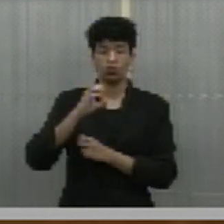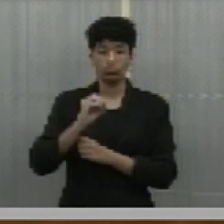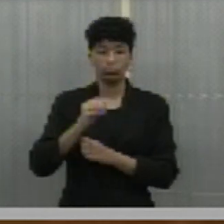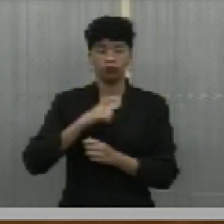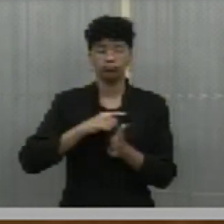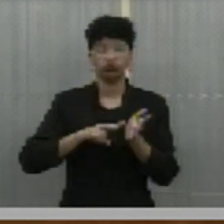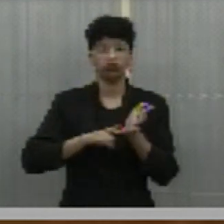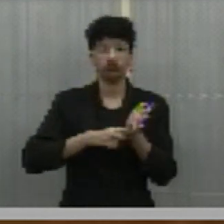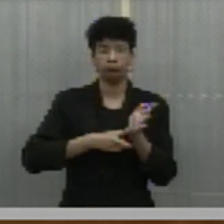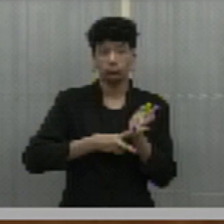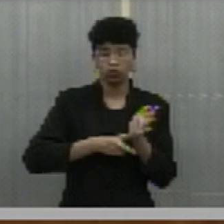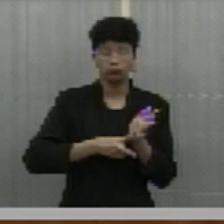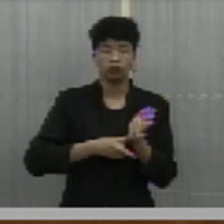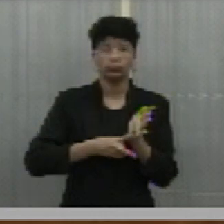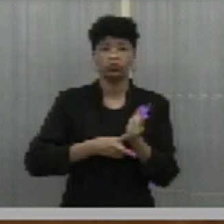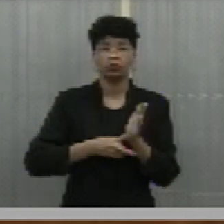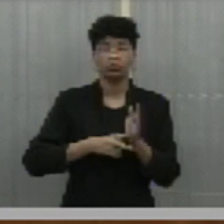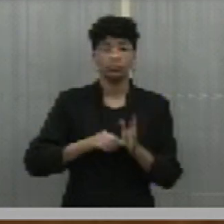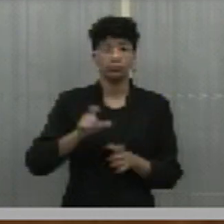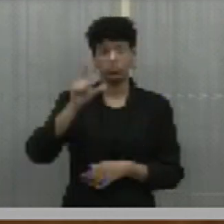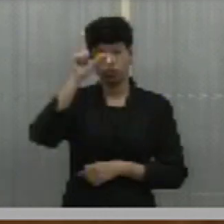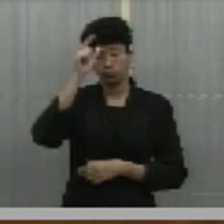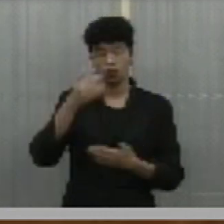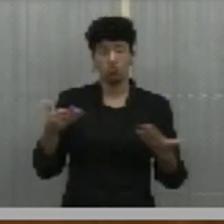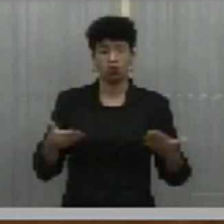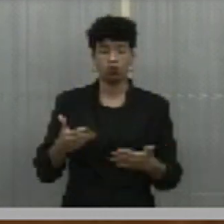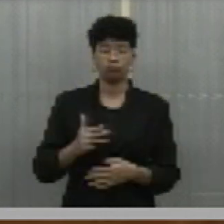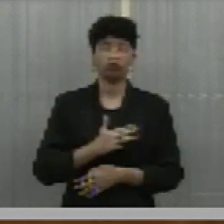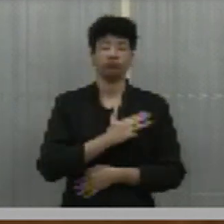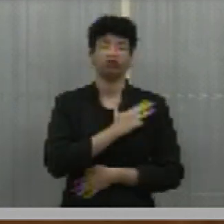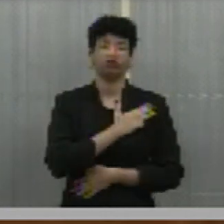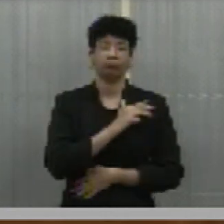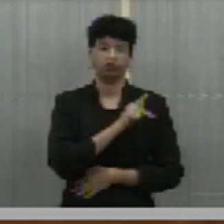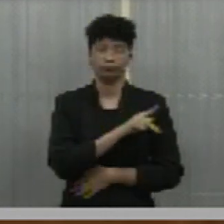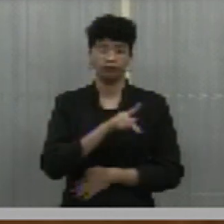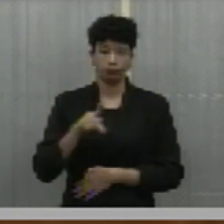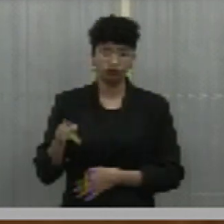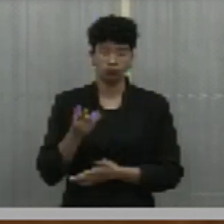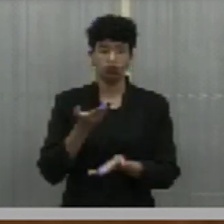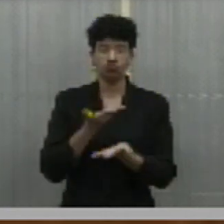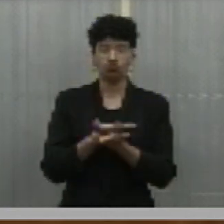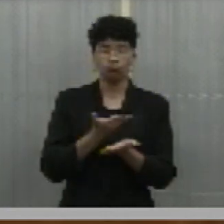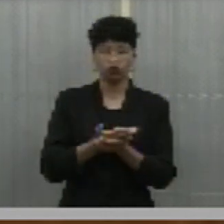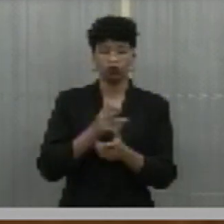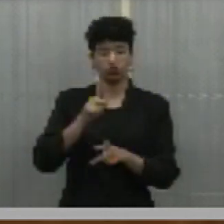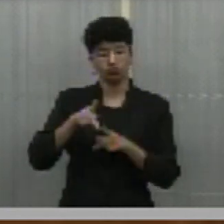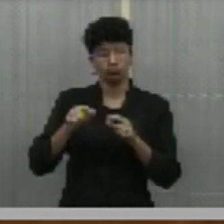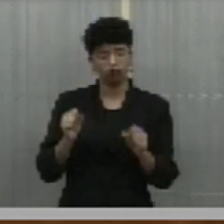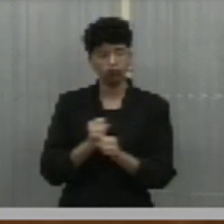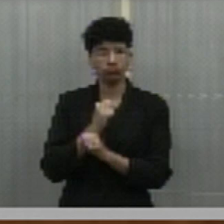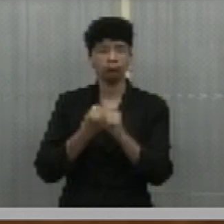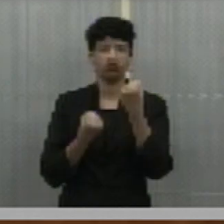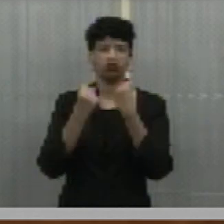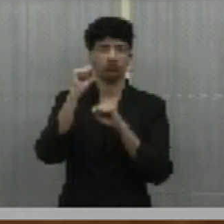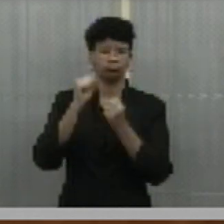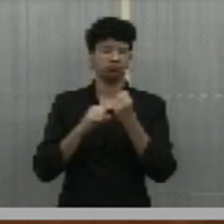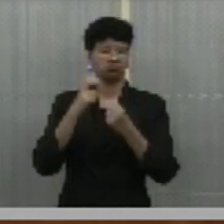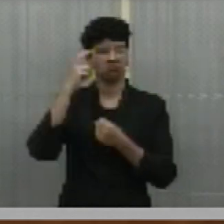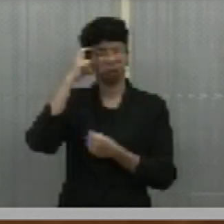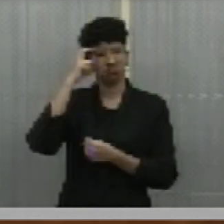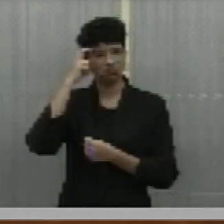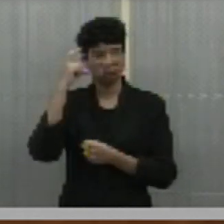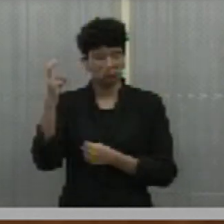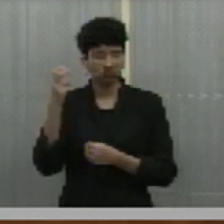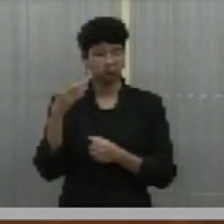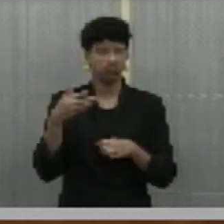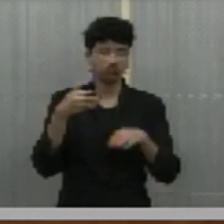reunindo sindicalistas liderados pelo, hoje, presidente Lula, estudantes, operários, intelectuais e fundado esse partido,